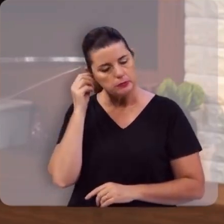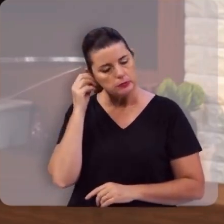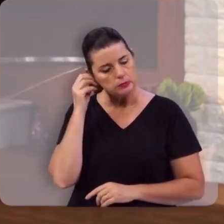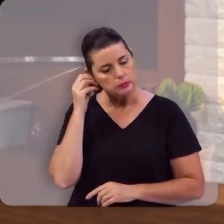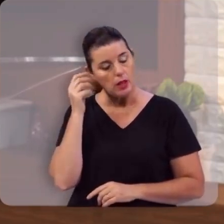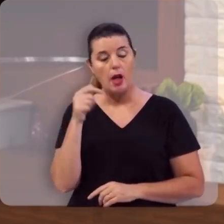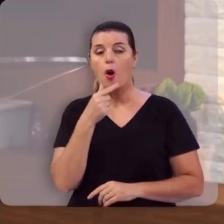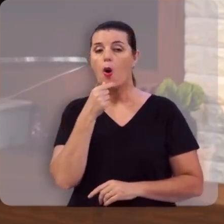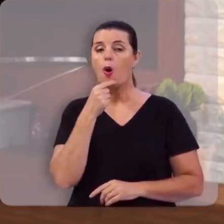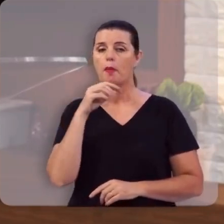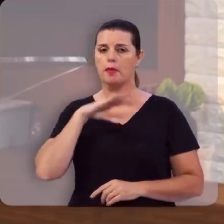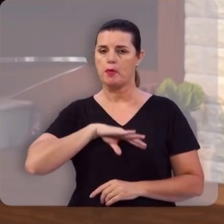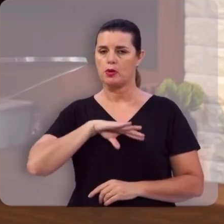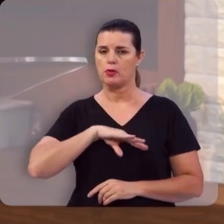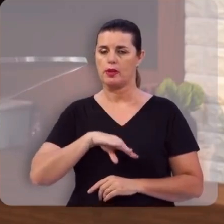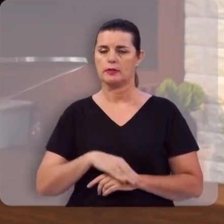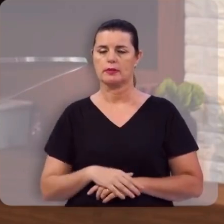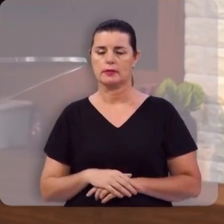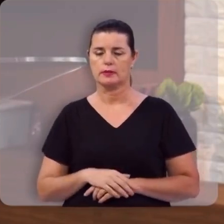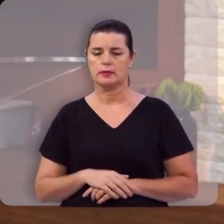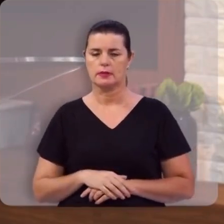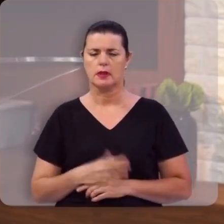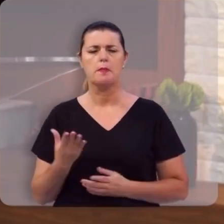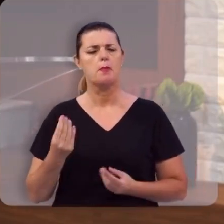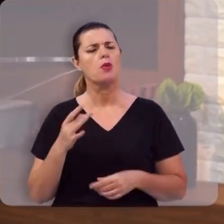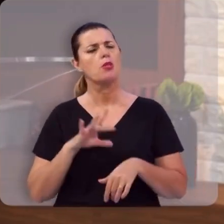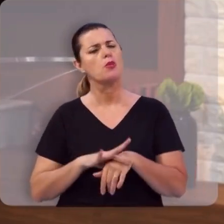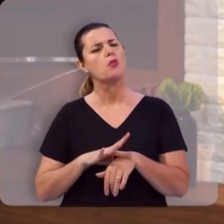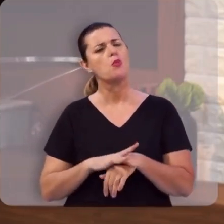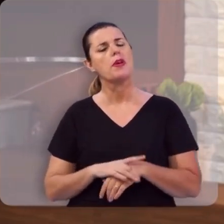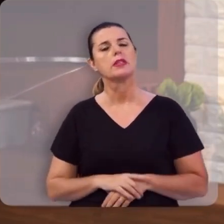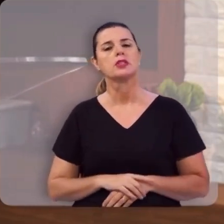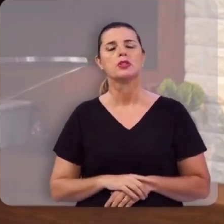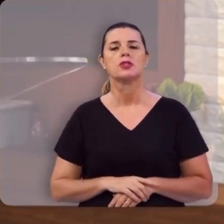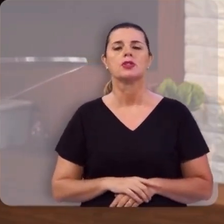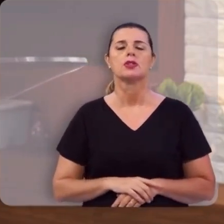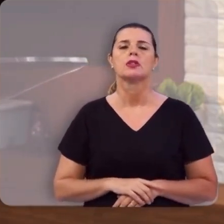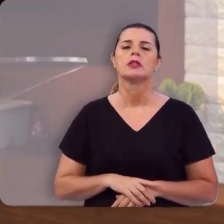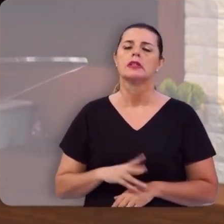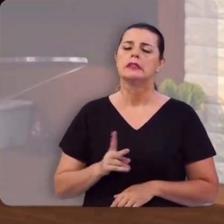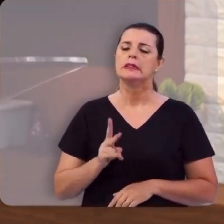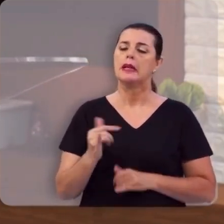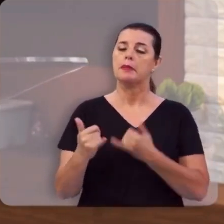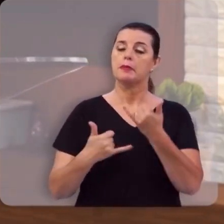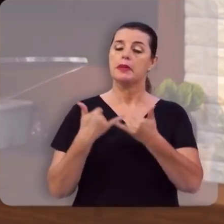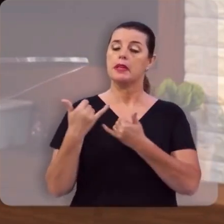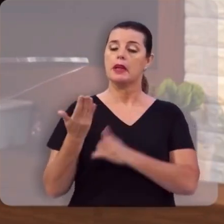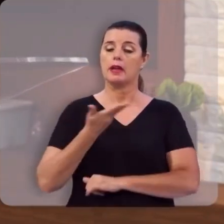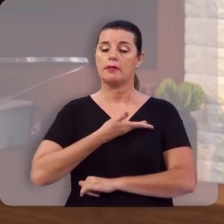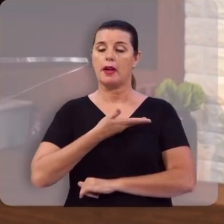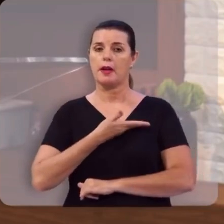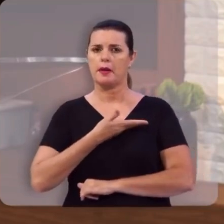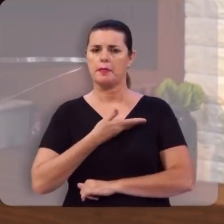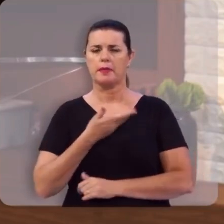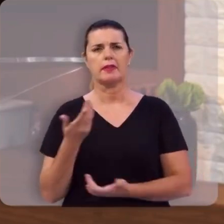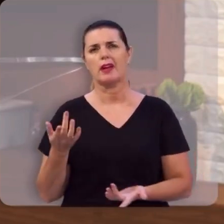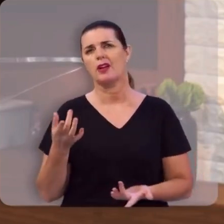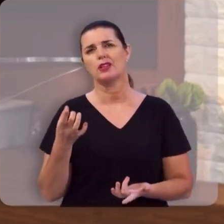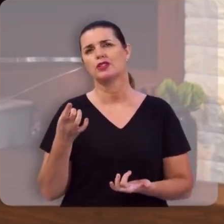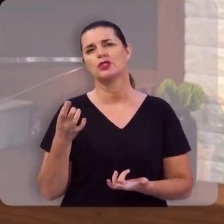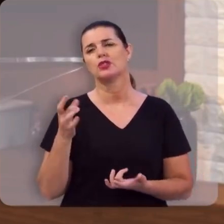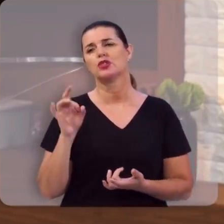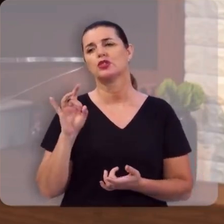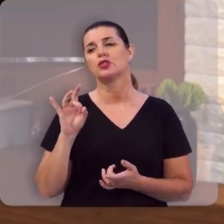Ele era um português, ele era muito doente, e ele sempre brincava com seus colegas que não basta